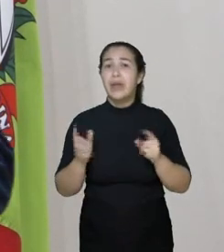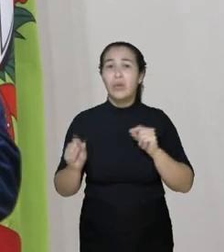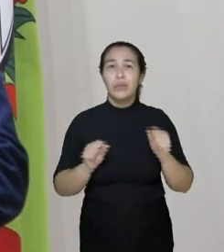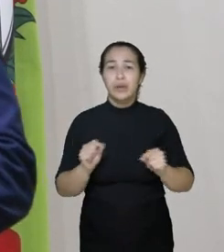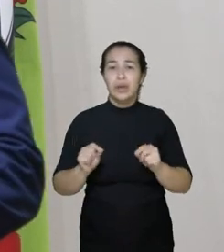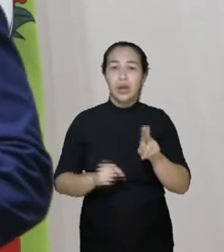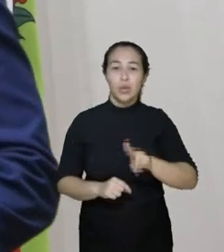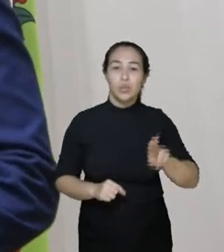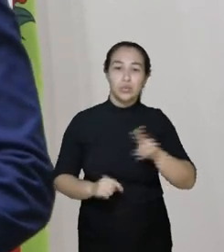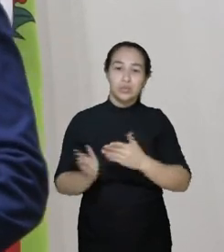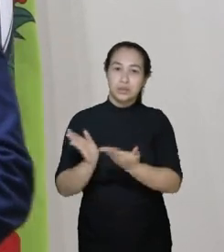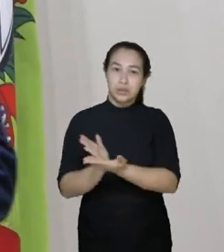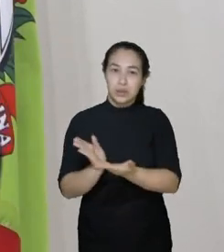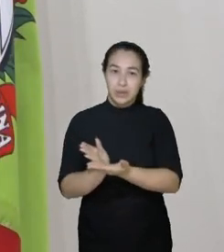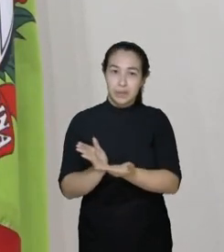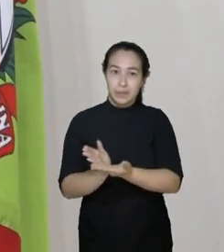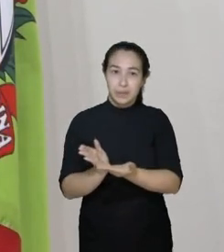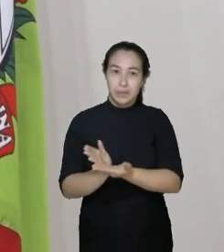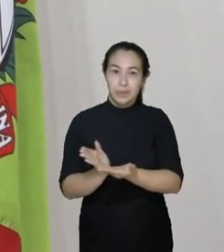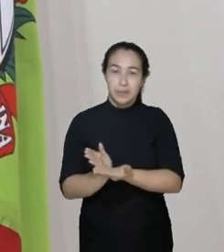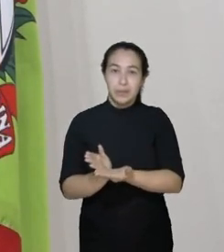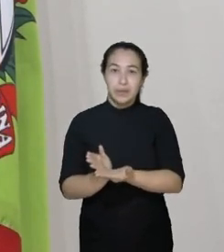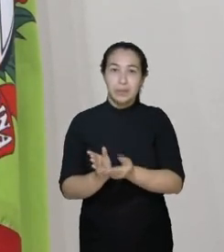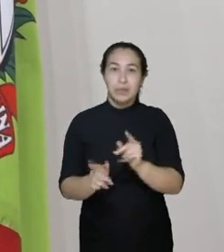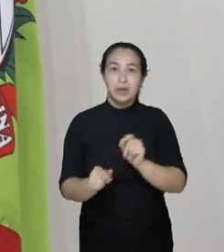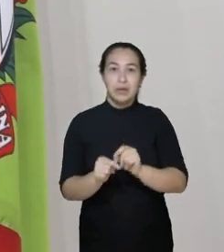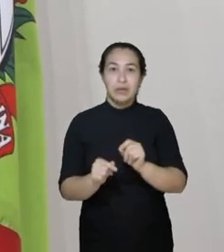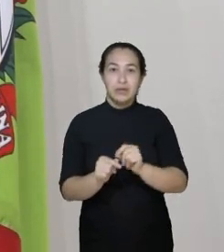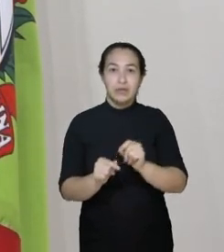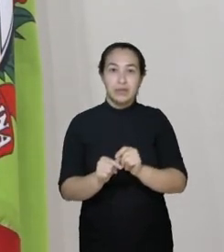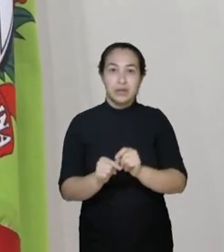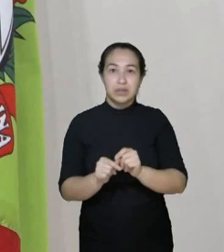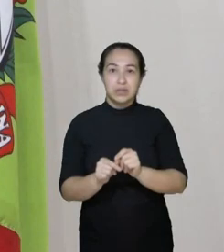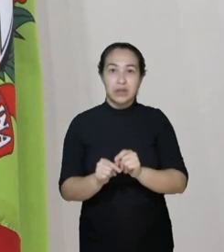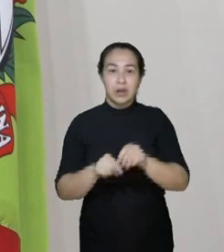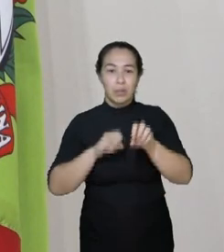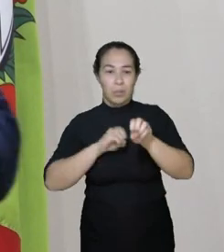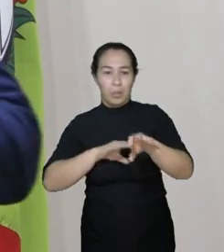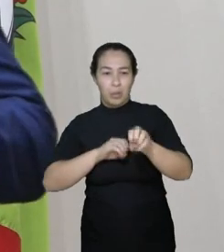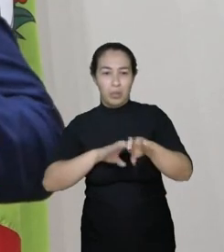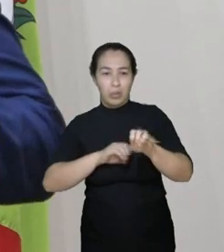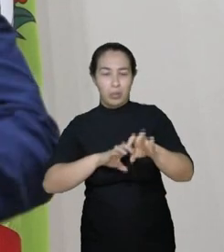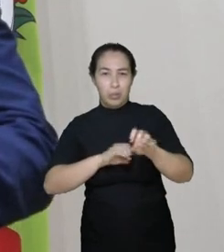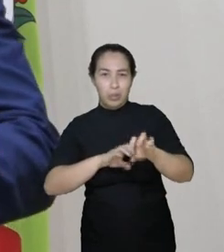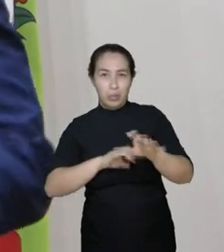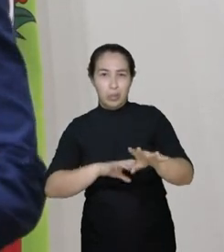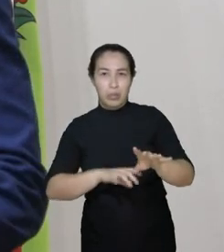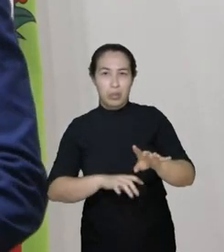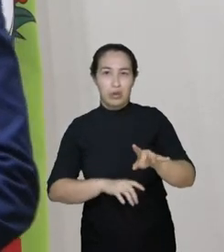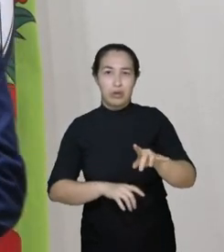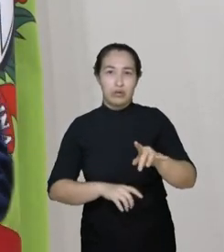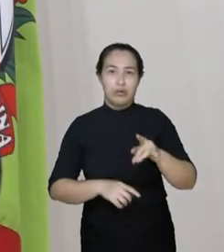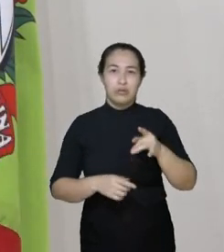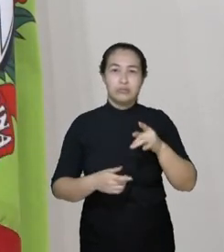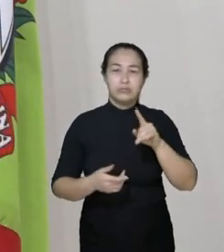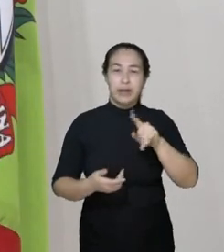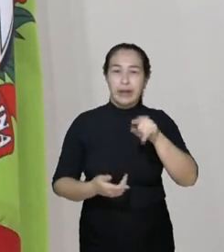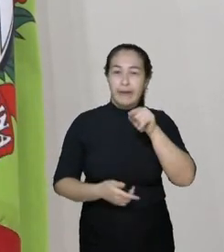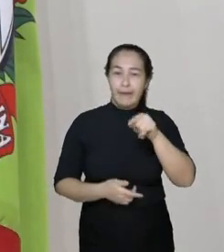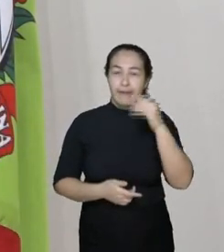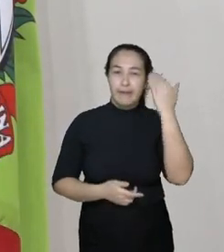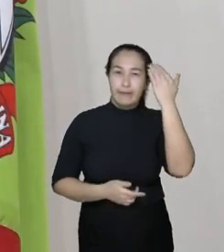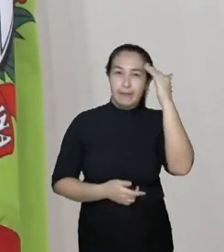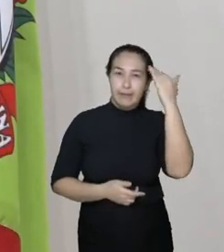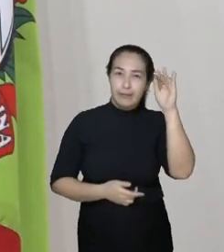para fazer marxismo, para fazer a interpretação da Bíblia com